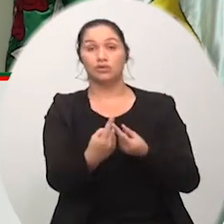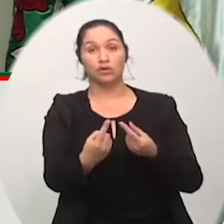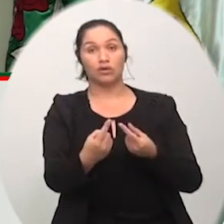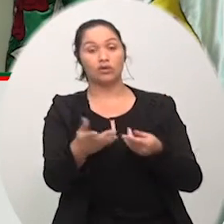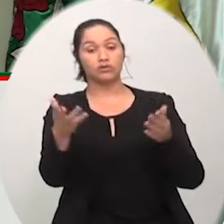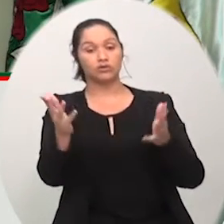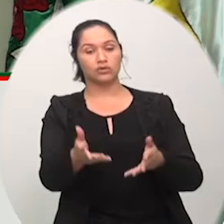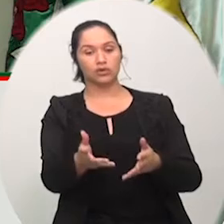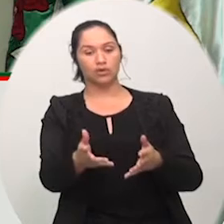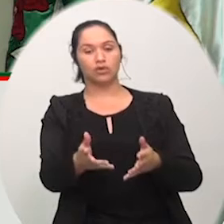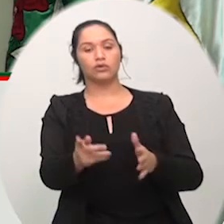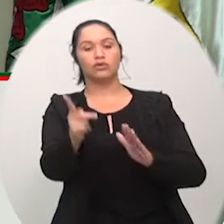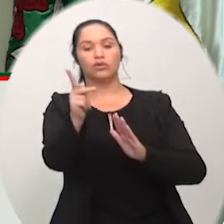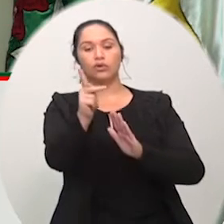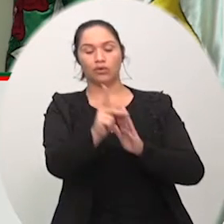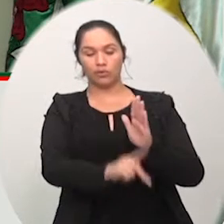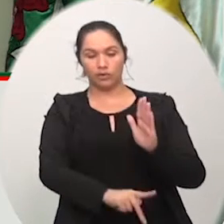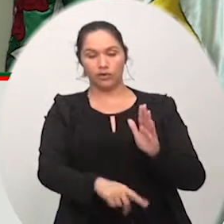Com essa onda